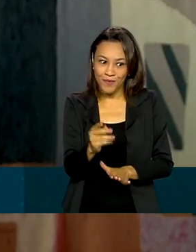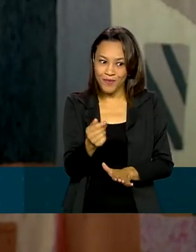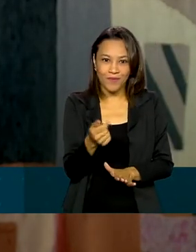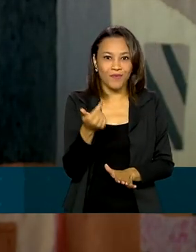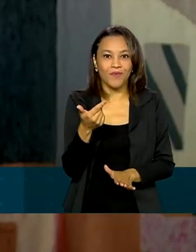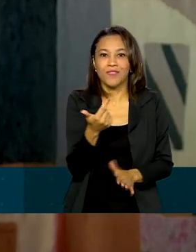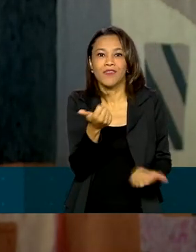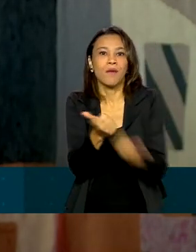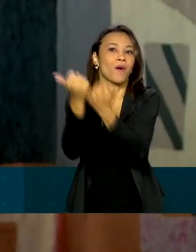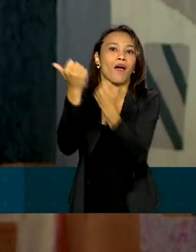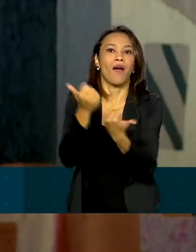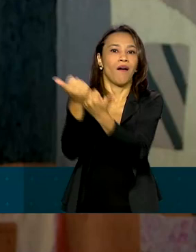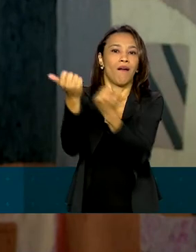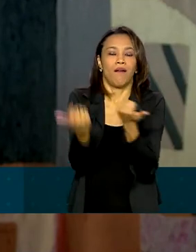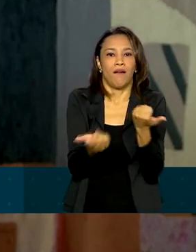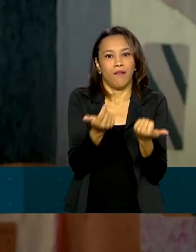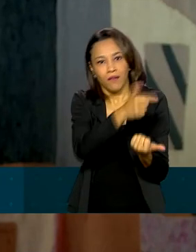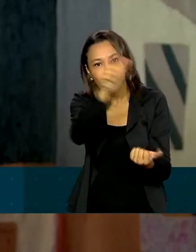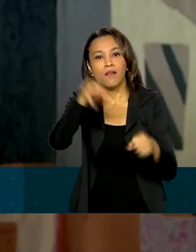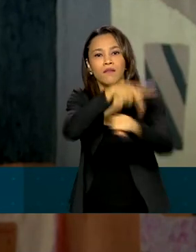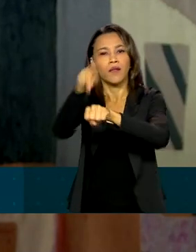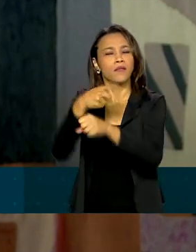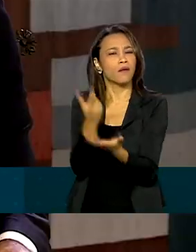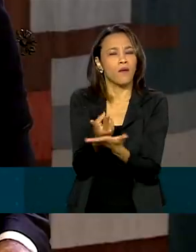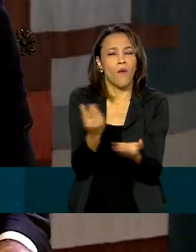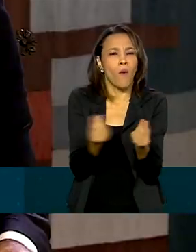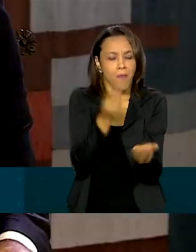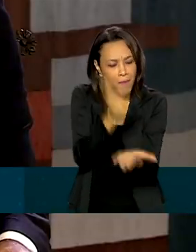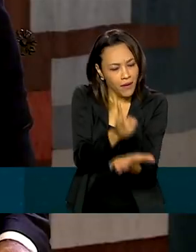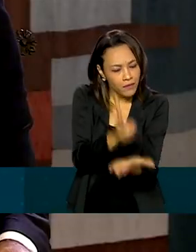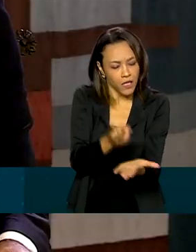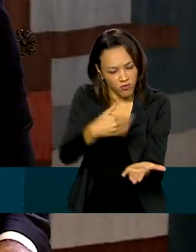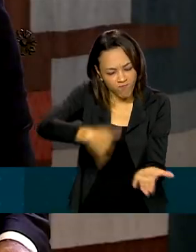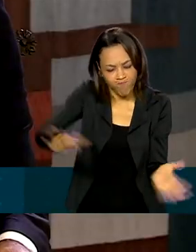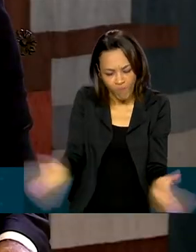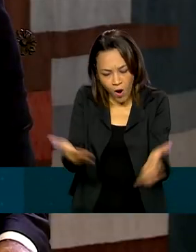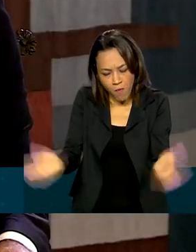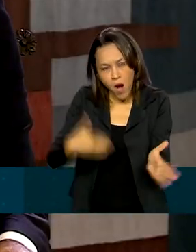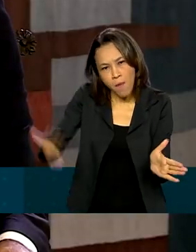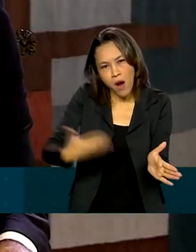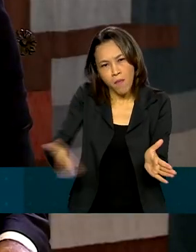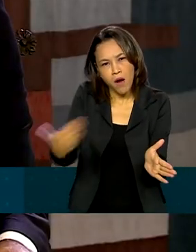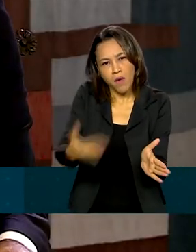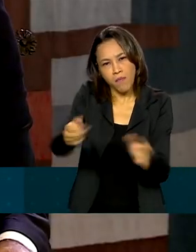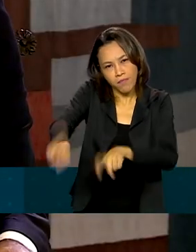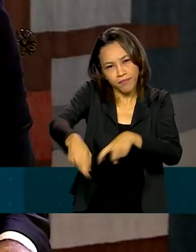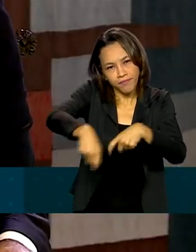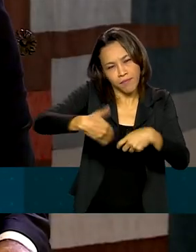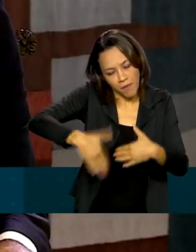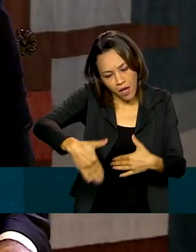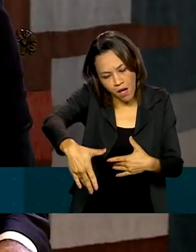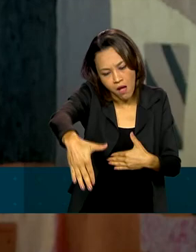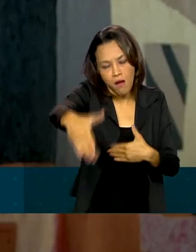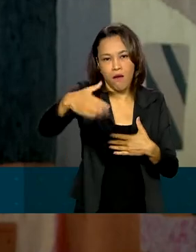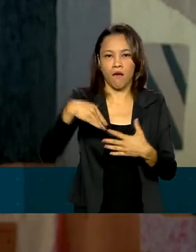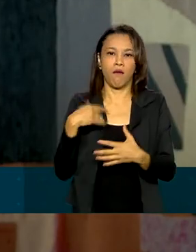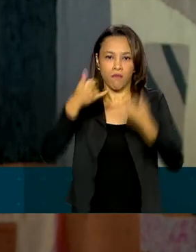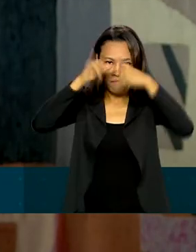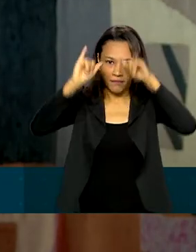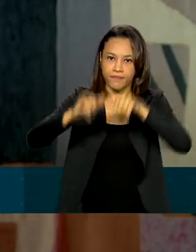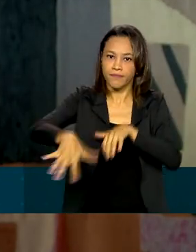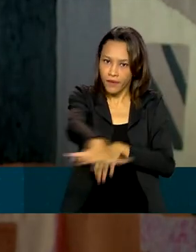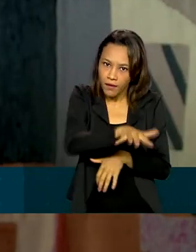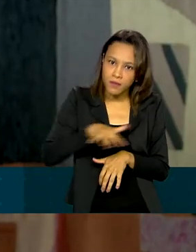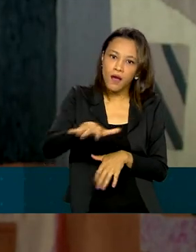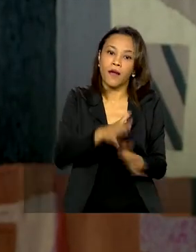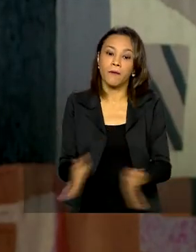contribuição através da manutenção da nossa capacidade produtiva no agro. Isso também é algo que não se fala muito,